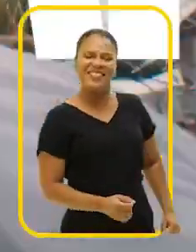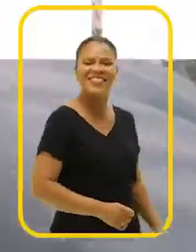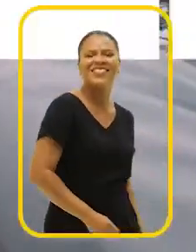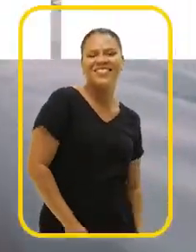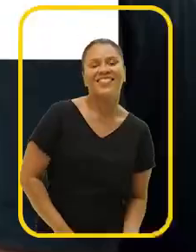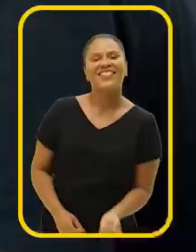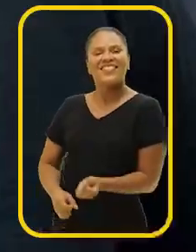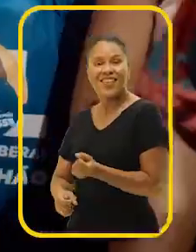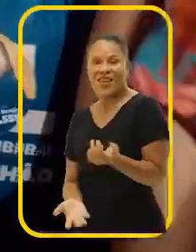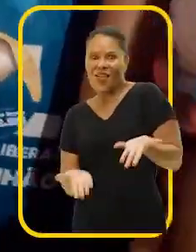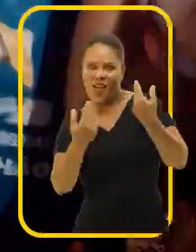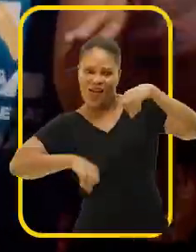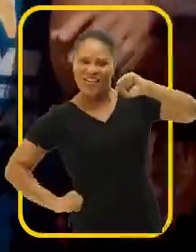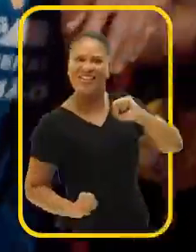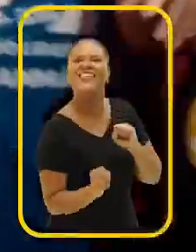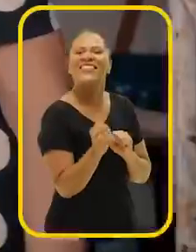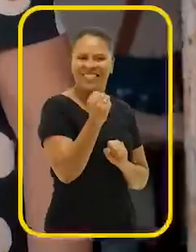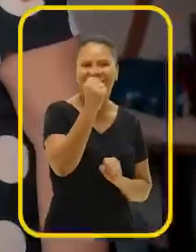É 40,